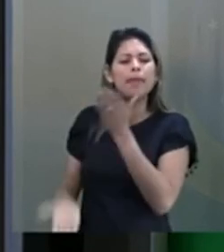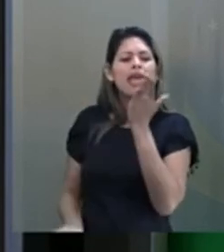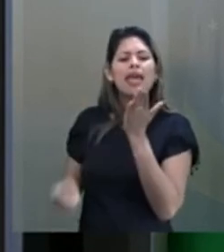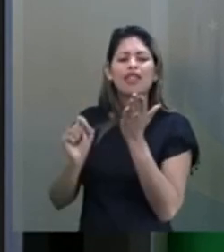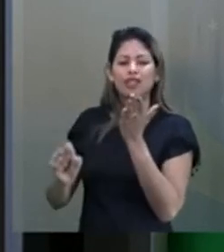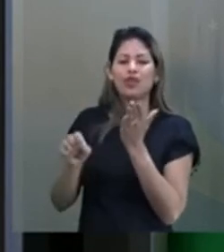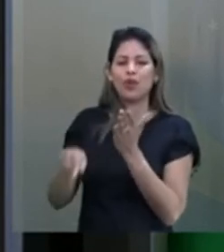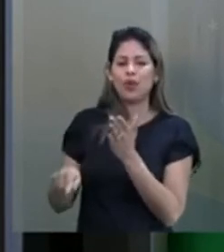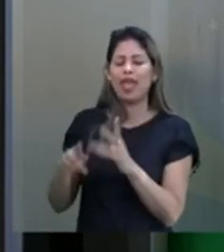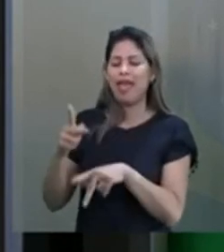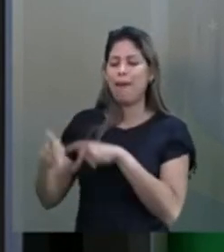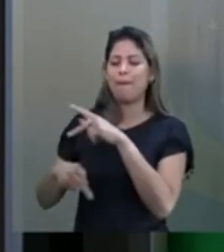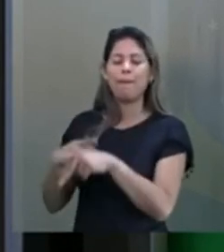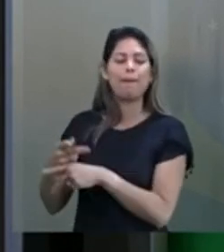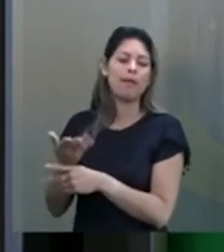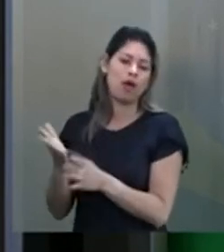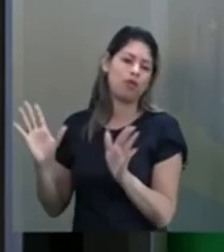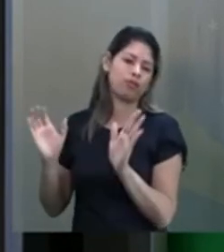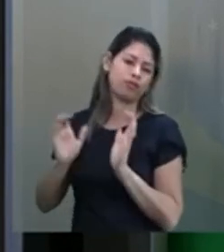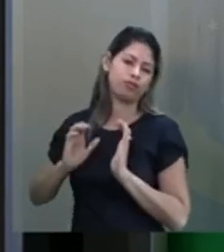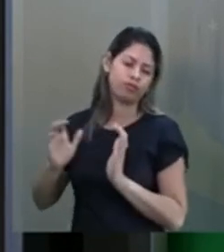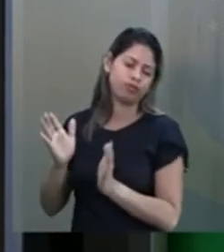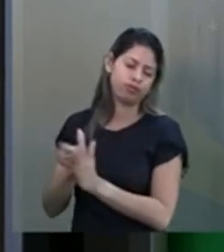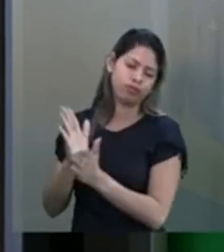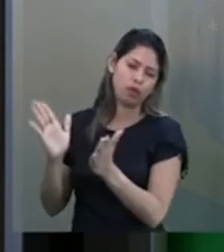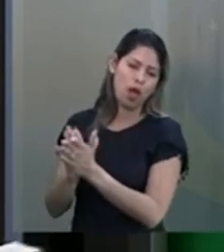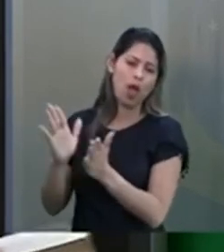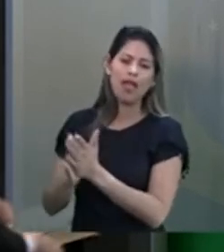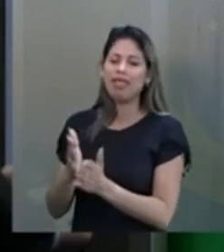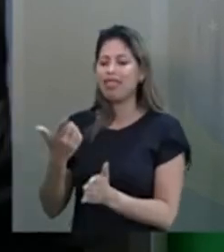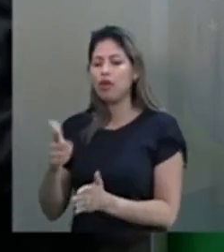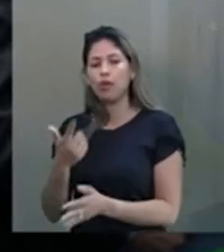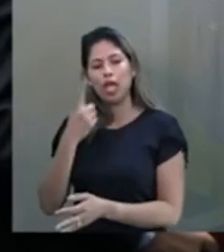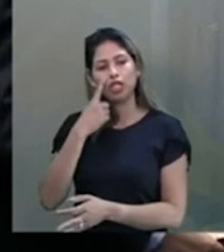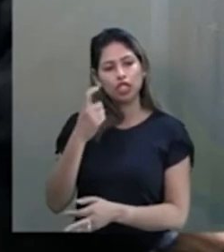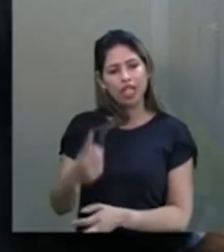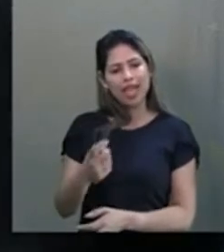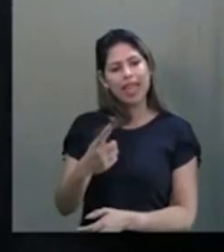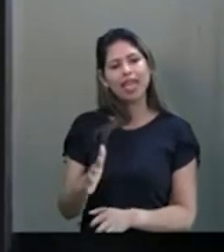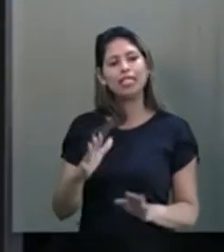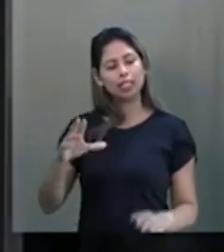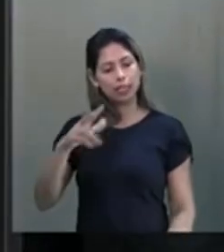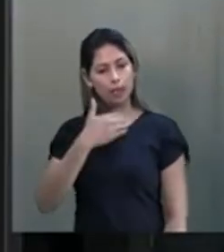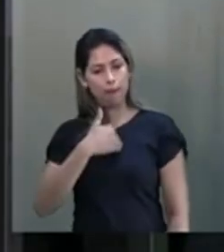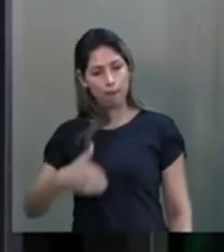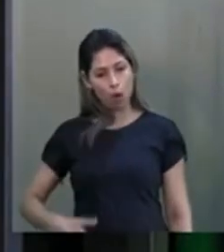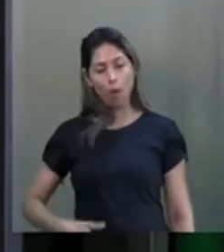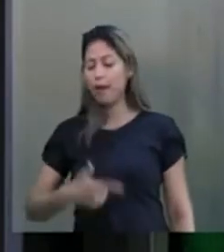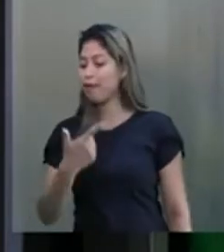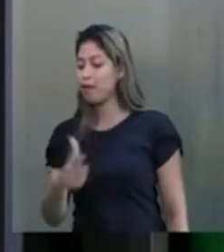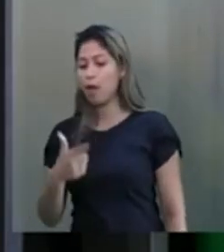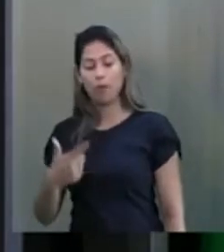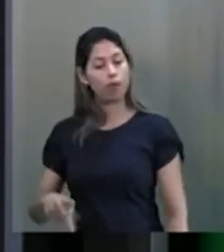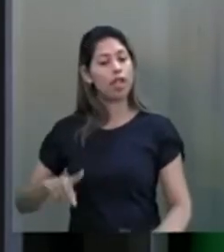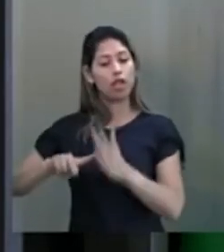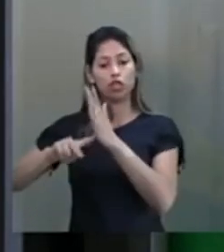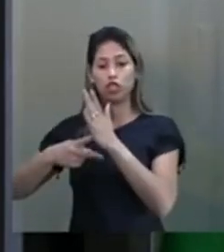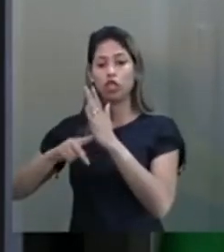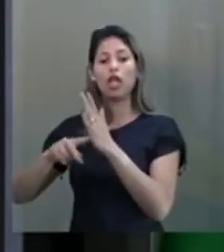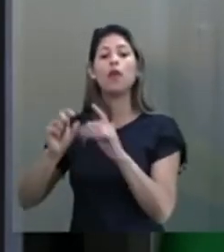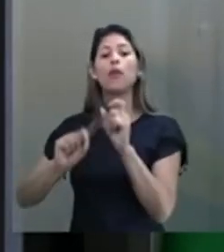não existe sindicato, deputado Marcelo Van Hatten, do interesse público. Não existe o sindicato daquele cara que acorda cedo, vai trabalhar,